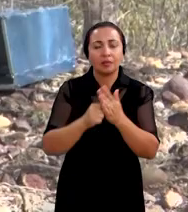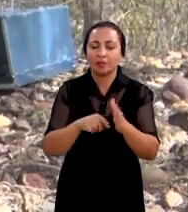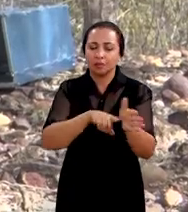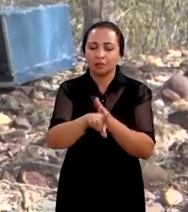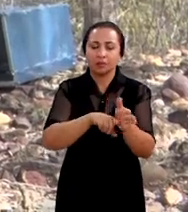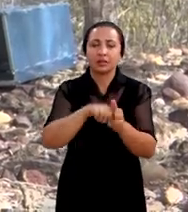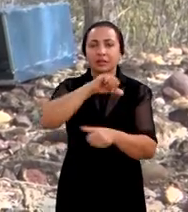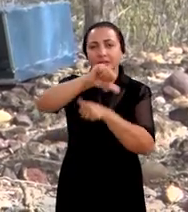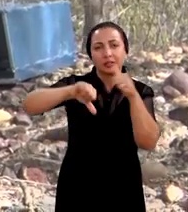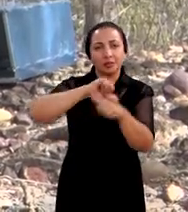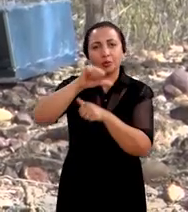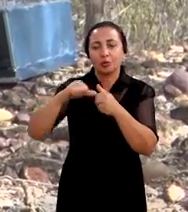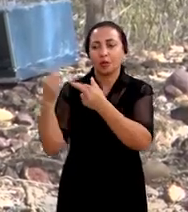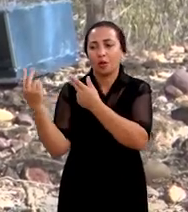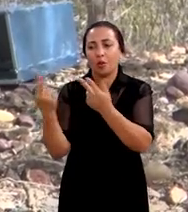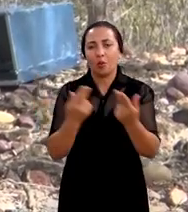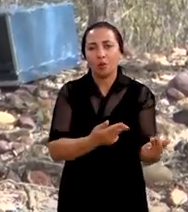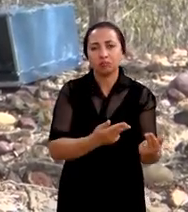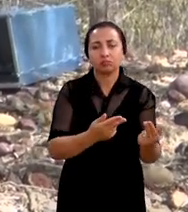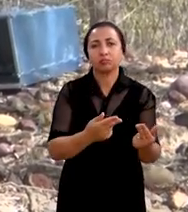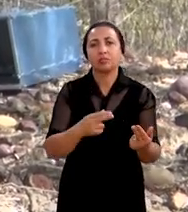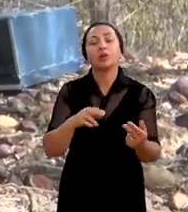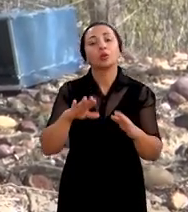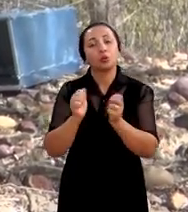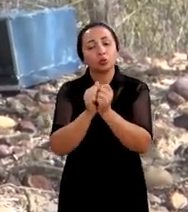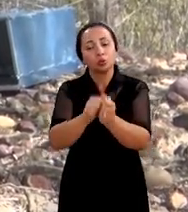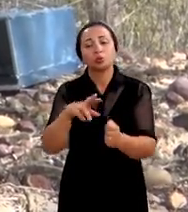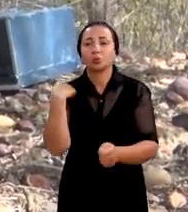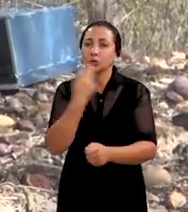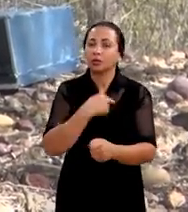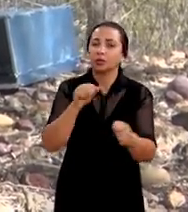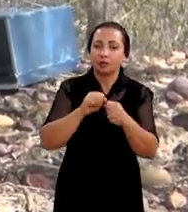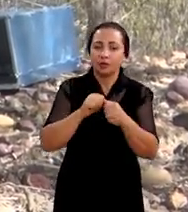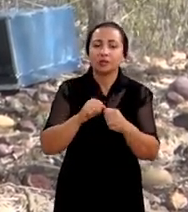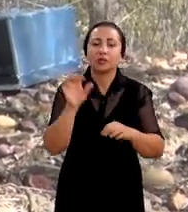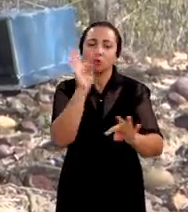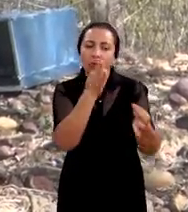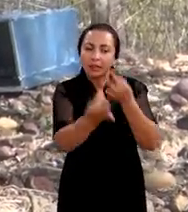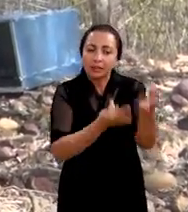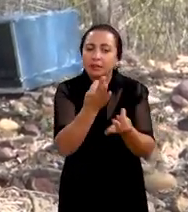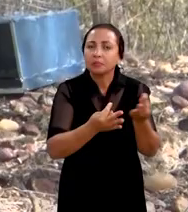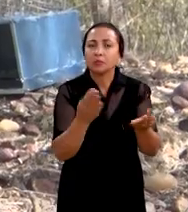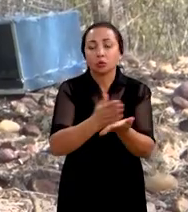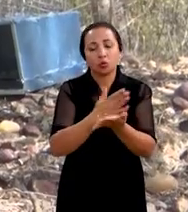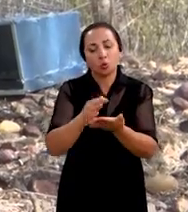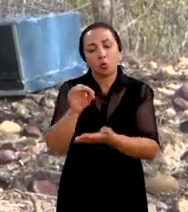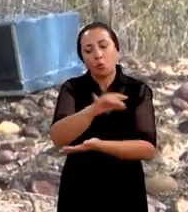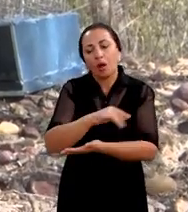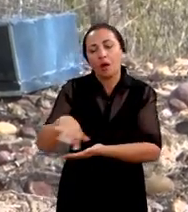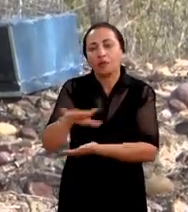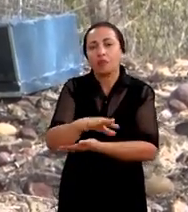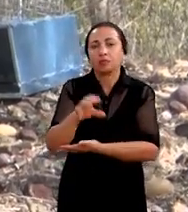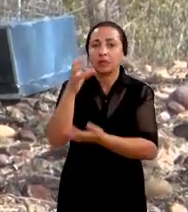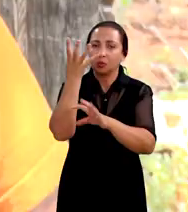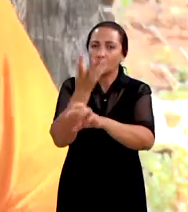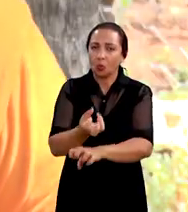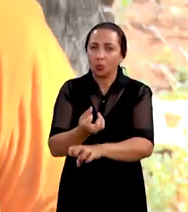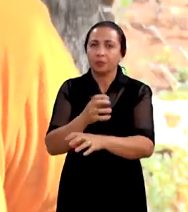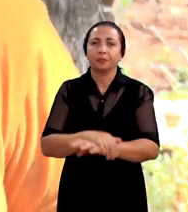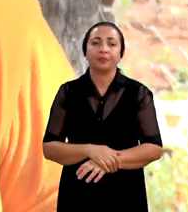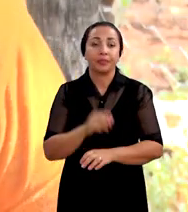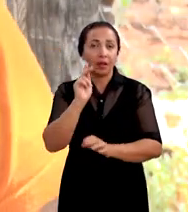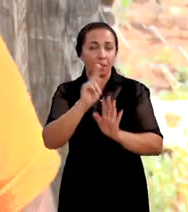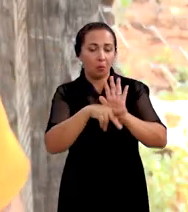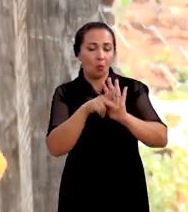várias pesquisas estão sendo desenvolvidas ao mesmo tempo em que a gente está fazendo a recuperação de algumas áreas da Caatinga.